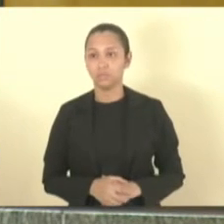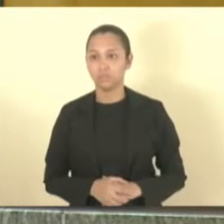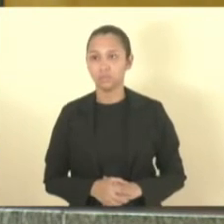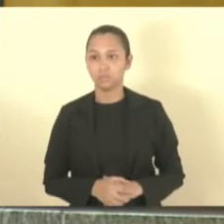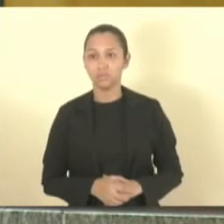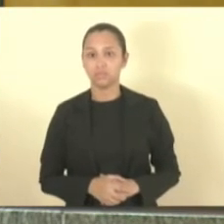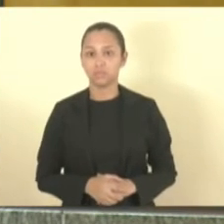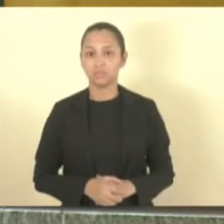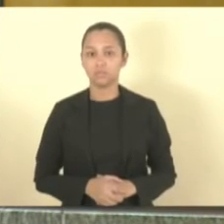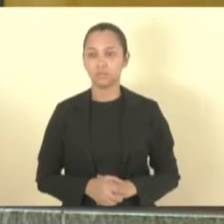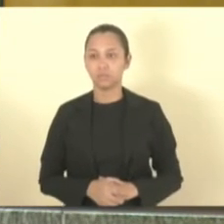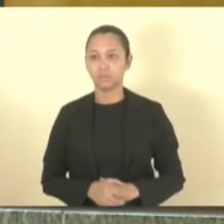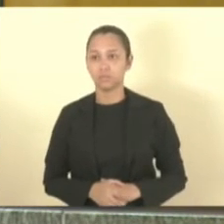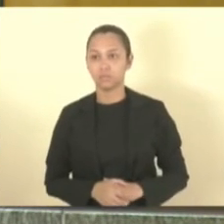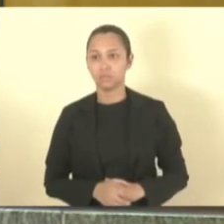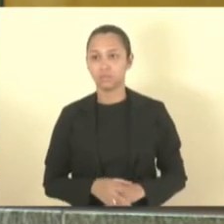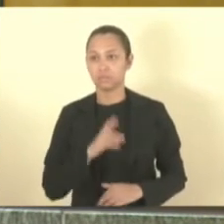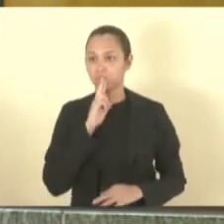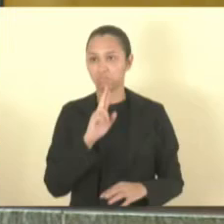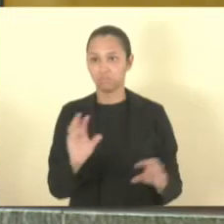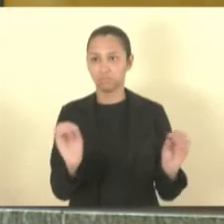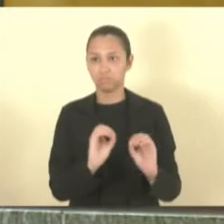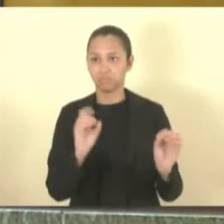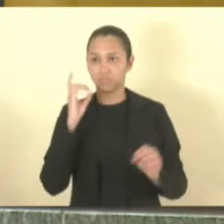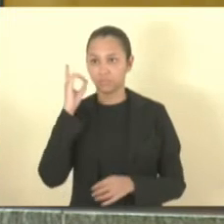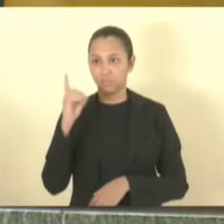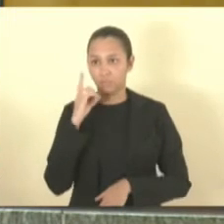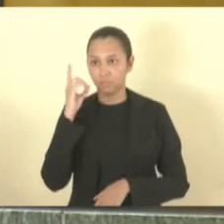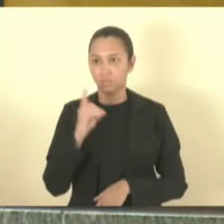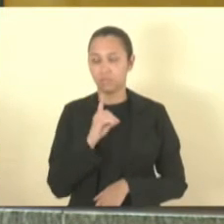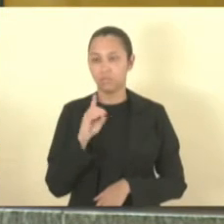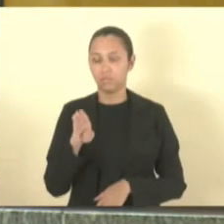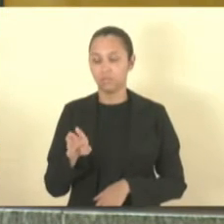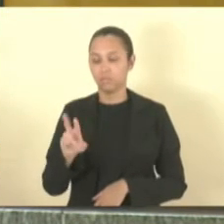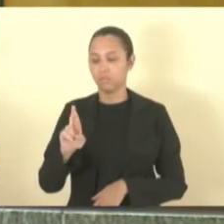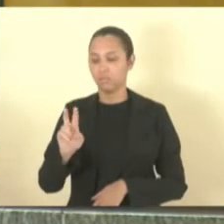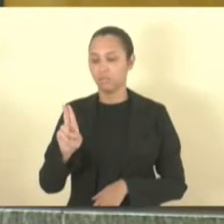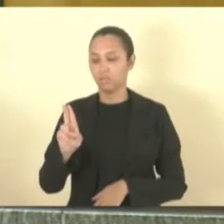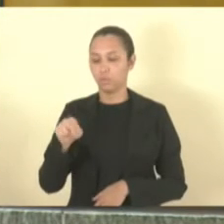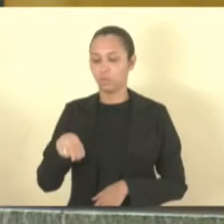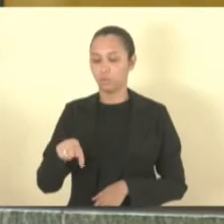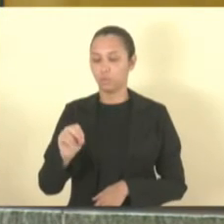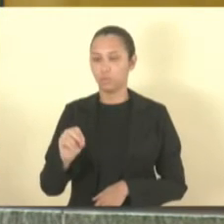Deputado engenheiro José Esmeraldo não respondendo com a palavra o deputado doutor Bruno Rezende.